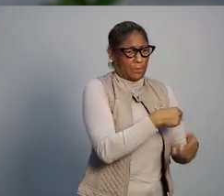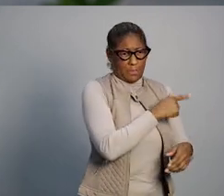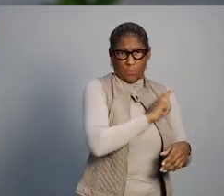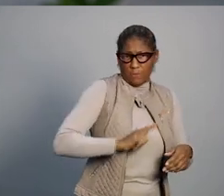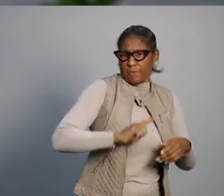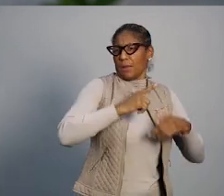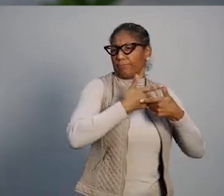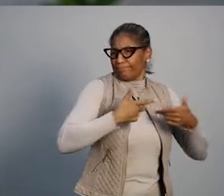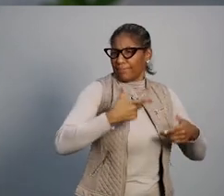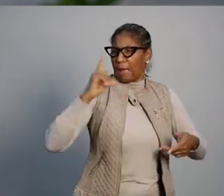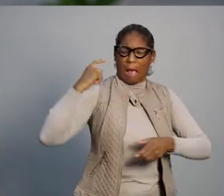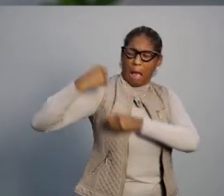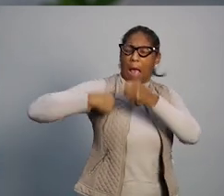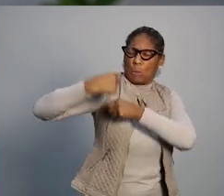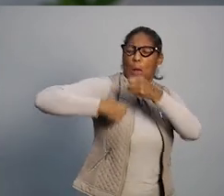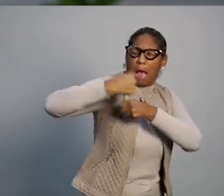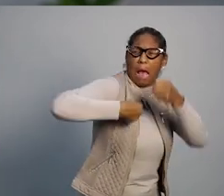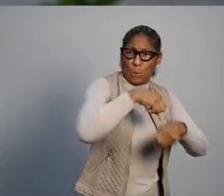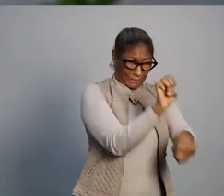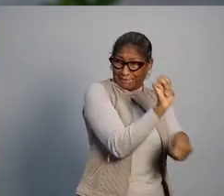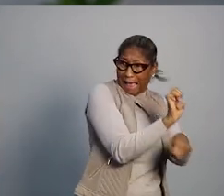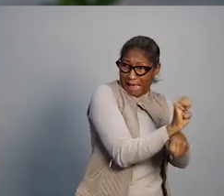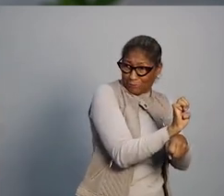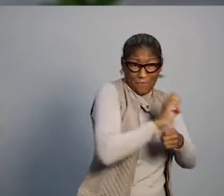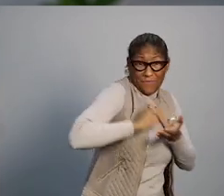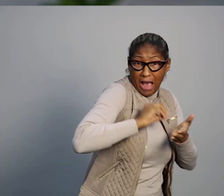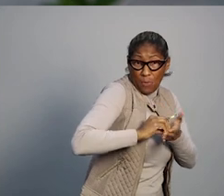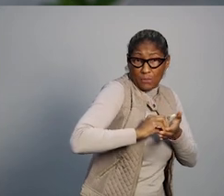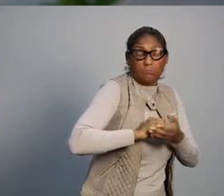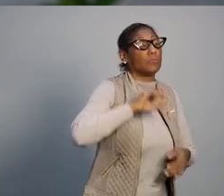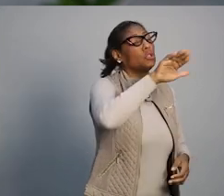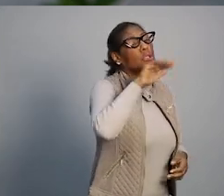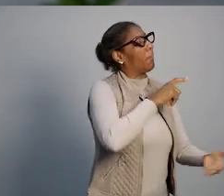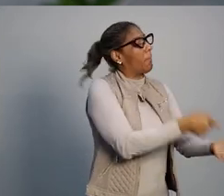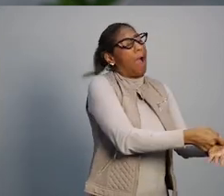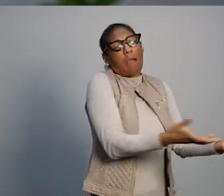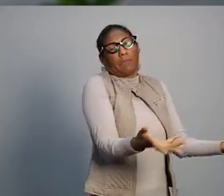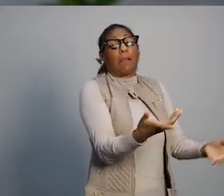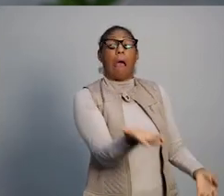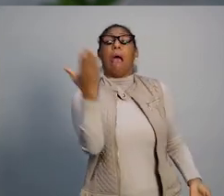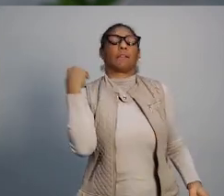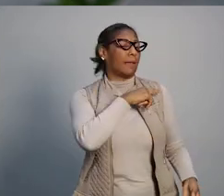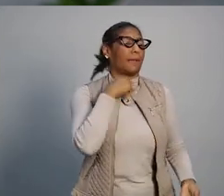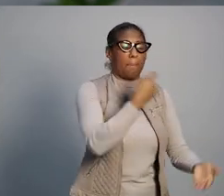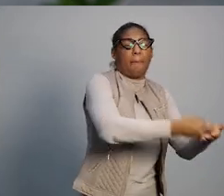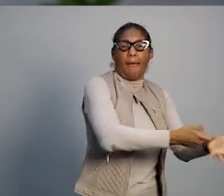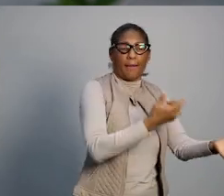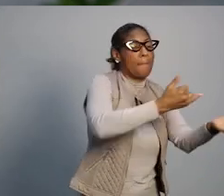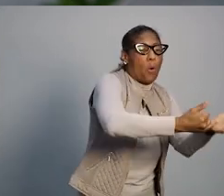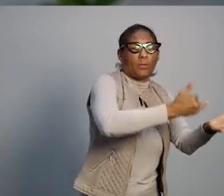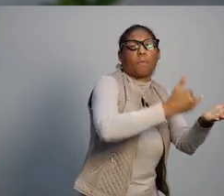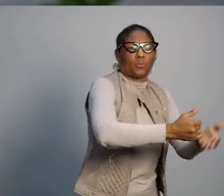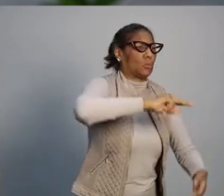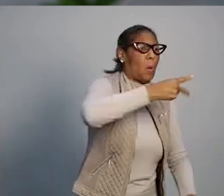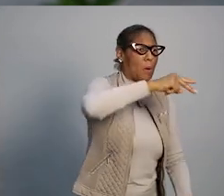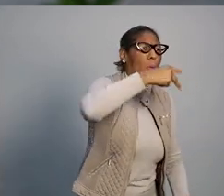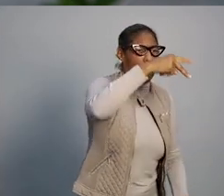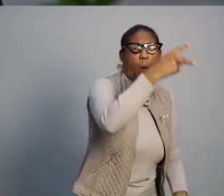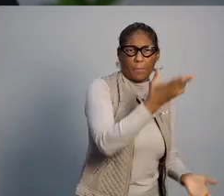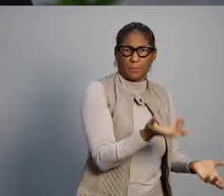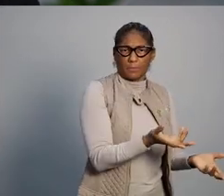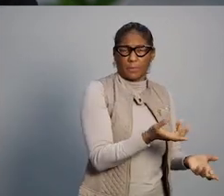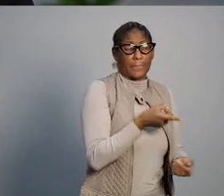O cidadão comum, porque é para cobrir os rombos financeiros que se acumulam ano a ano no nosso Estado, é chamado